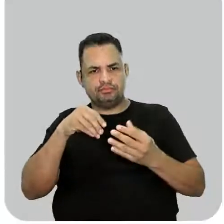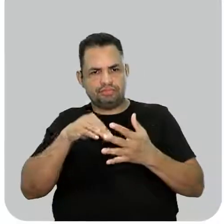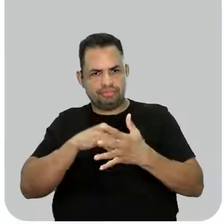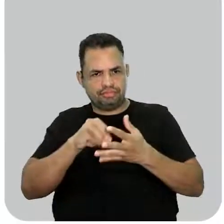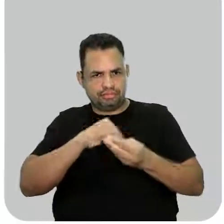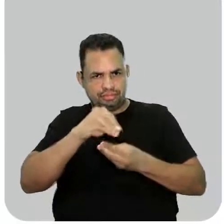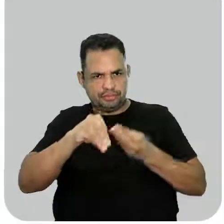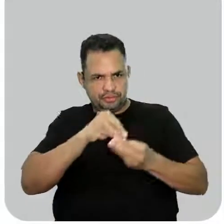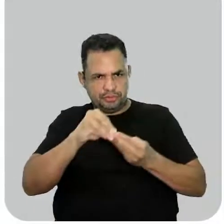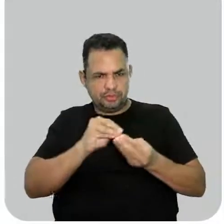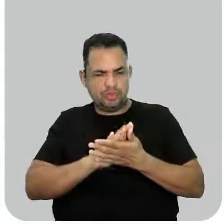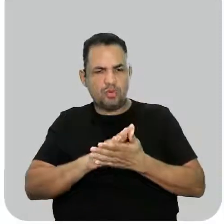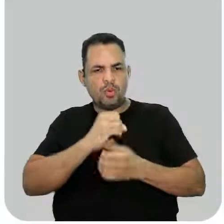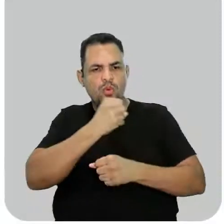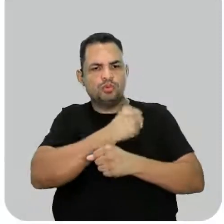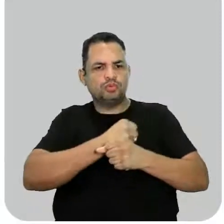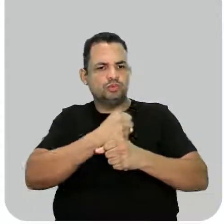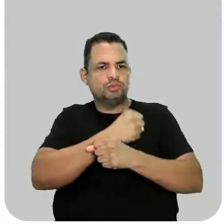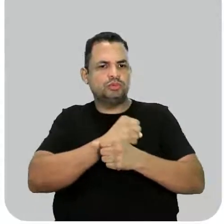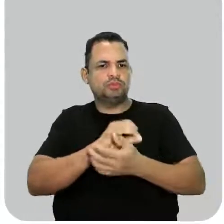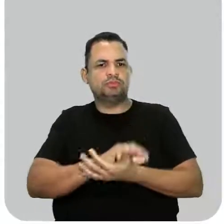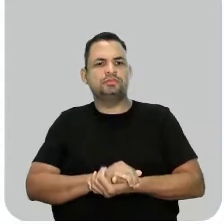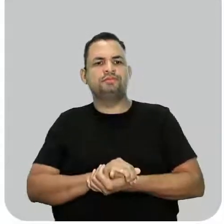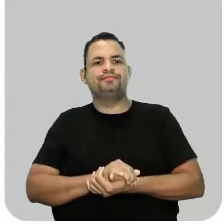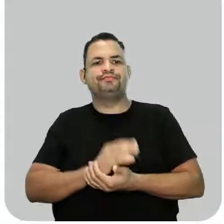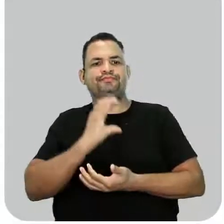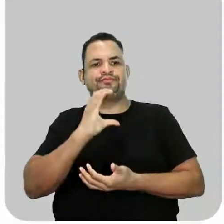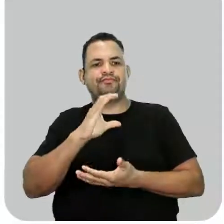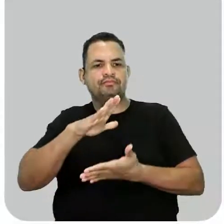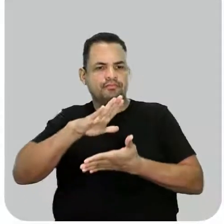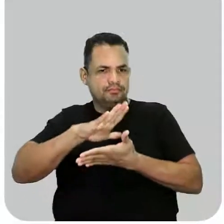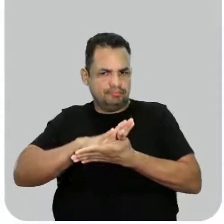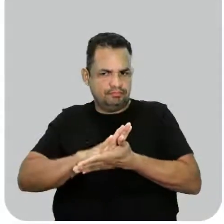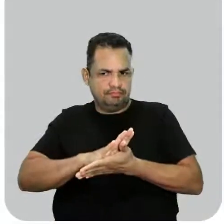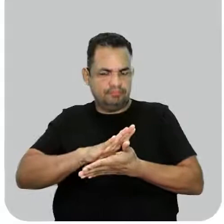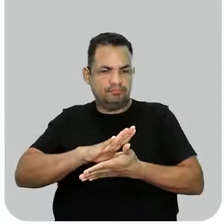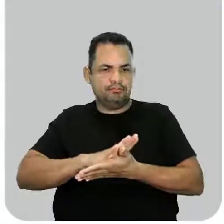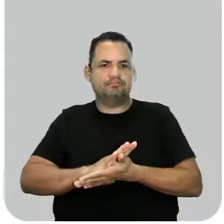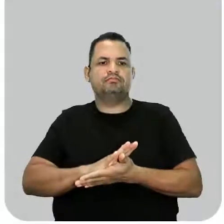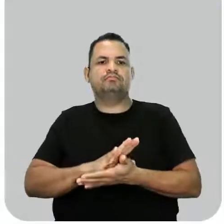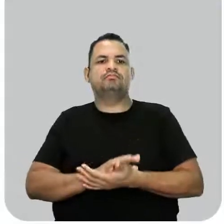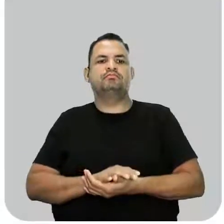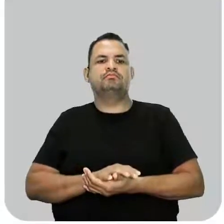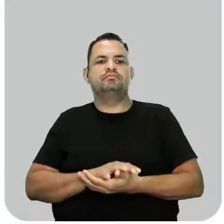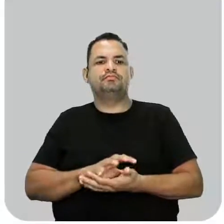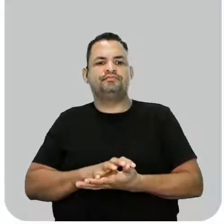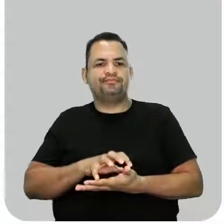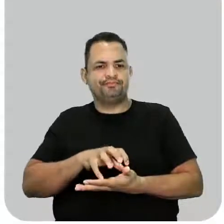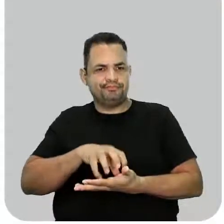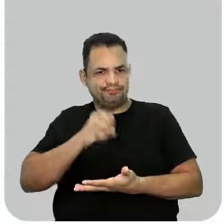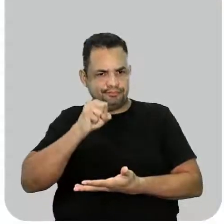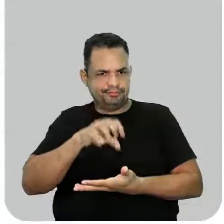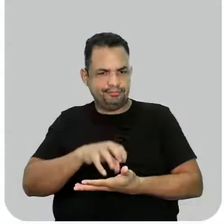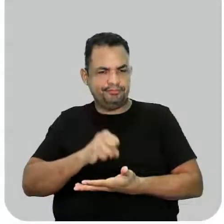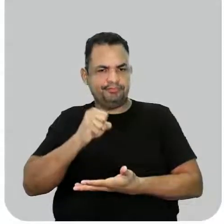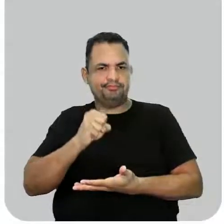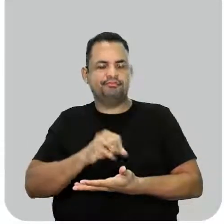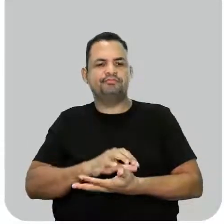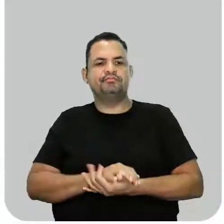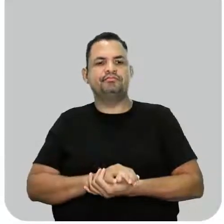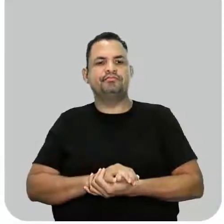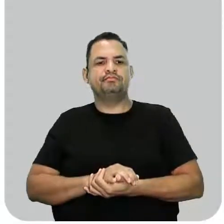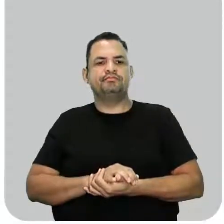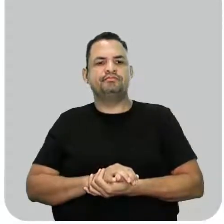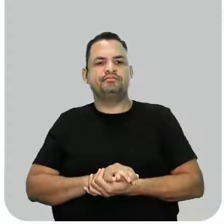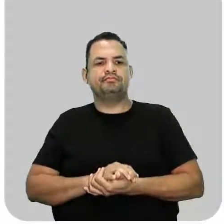letra B, cozimento, letra C, prensagem, letra D, extração